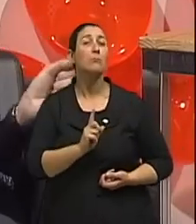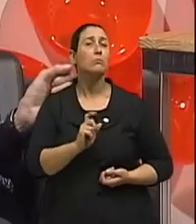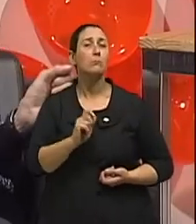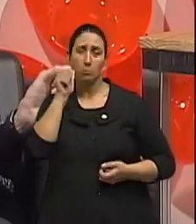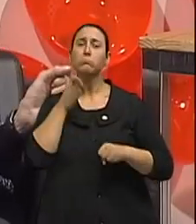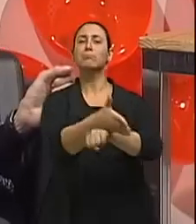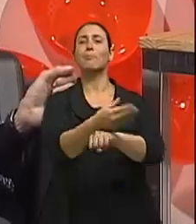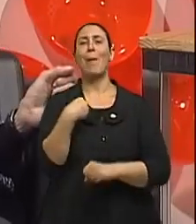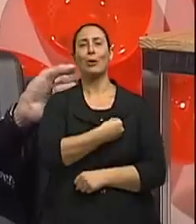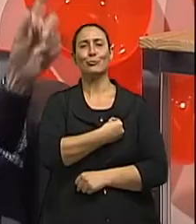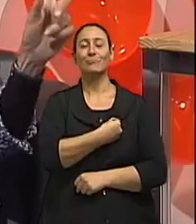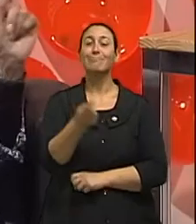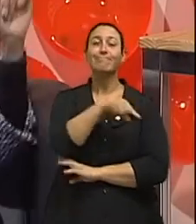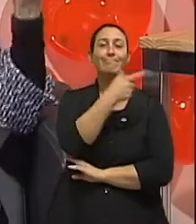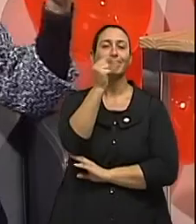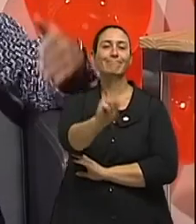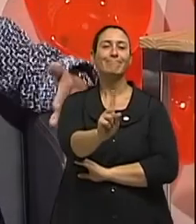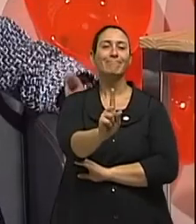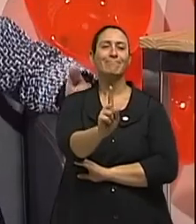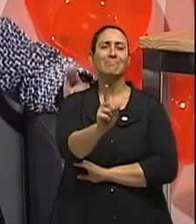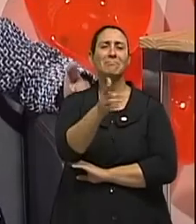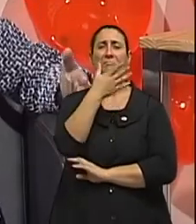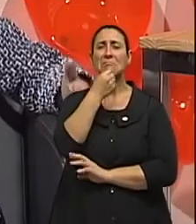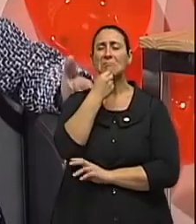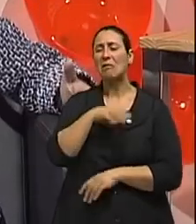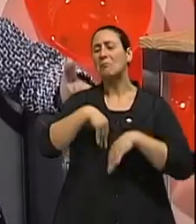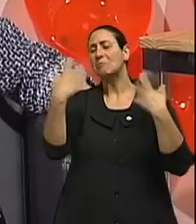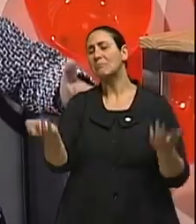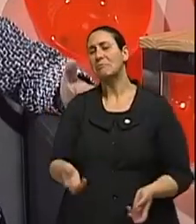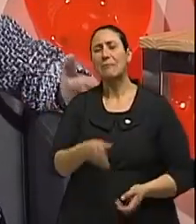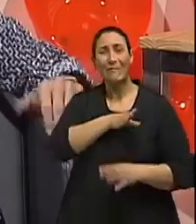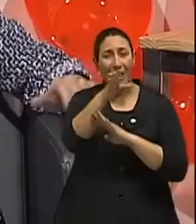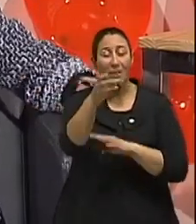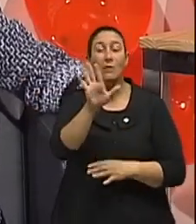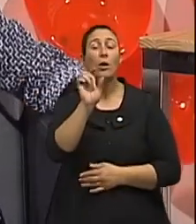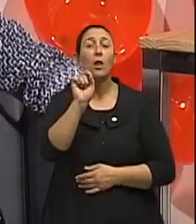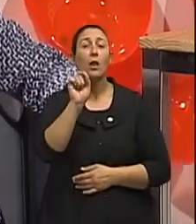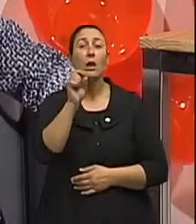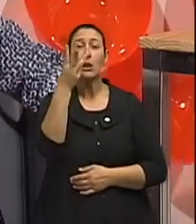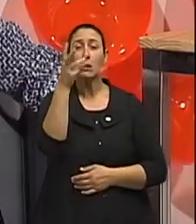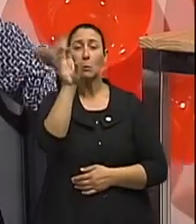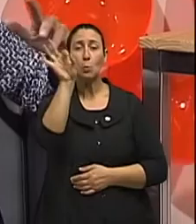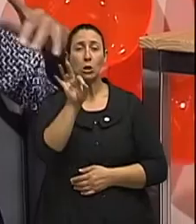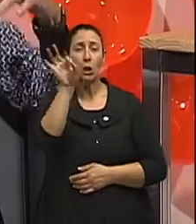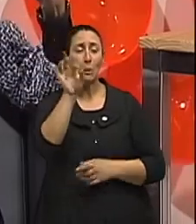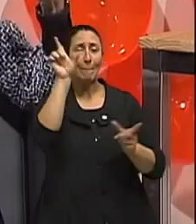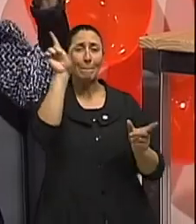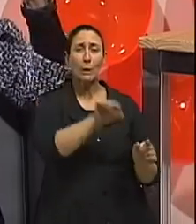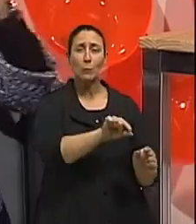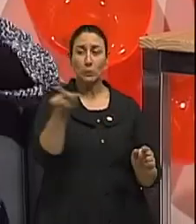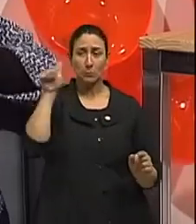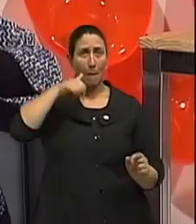a buscar ajuda profissional. Os homens não? Os homens não. Os homens tendem a ir ao médico 35% vezes menos que a mulher. Então, por